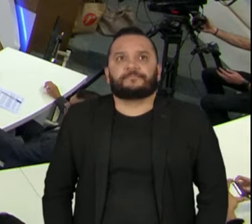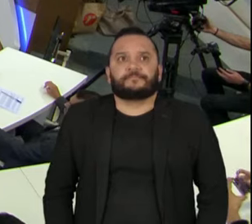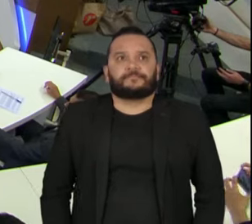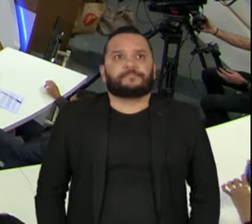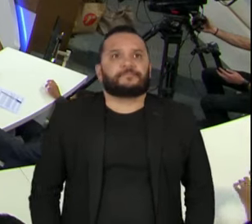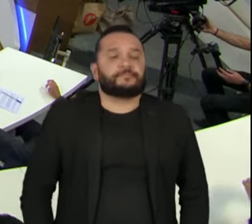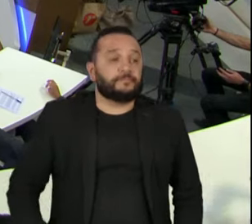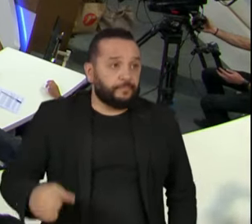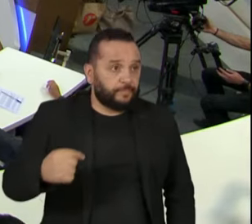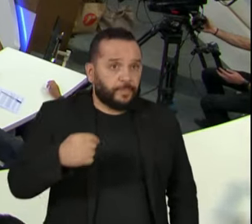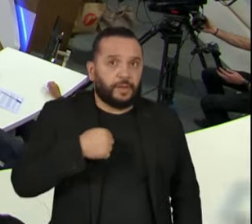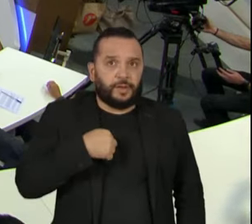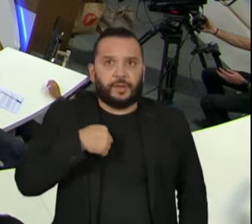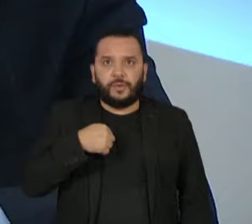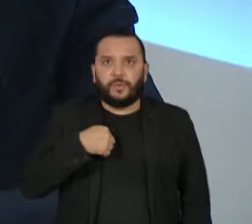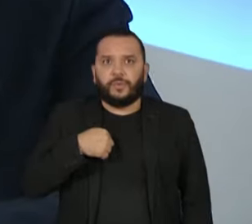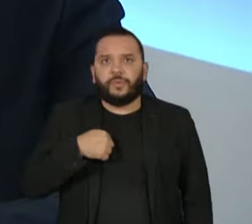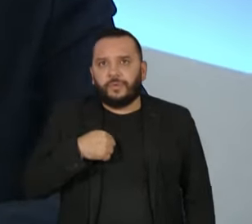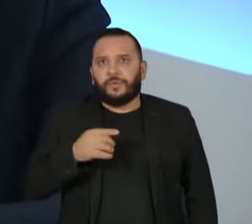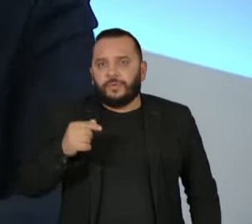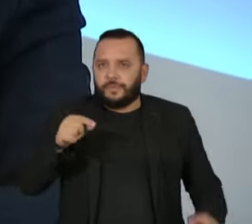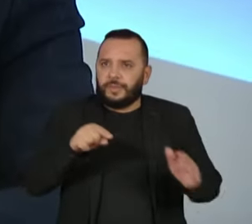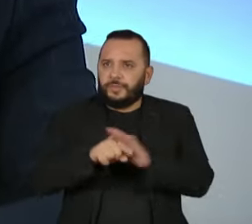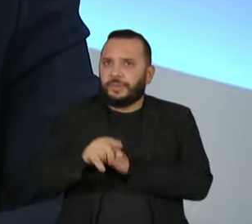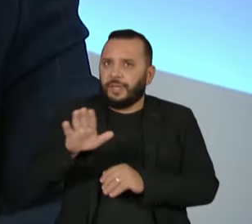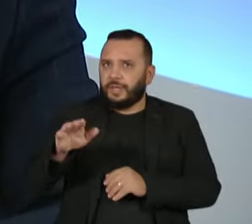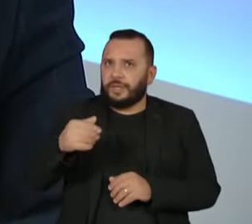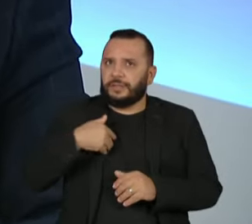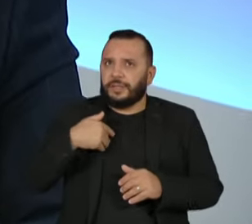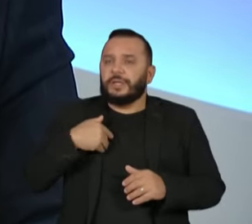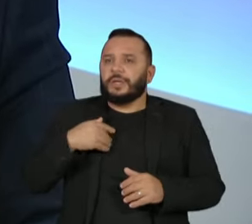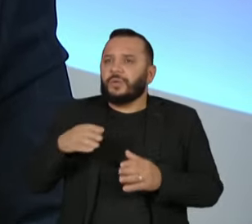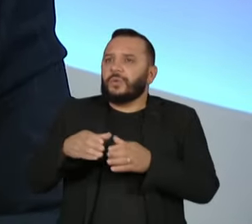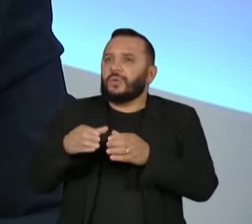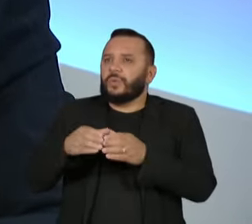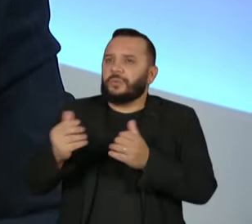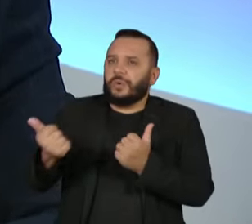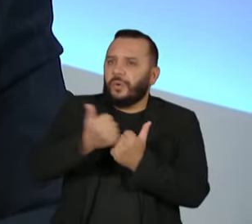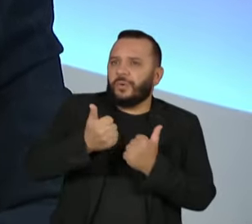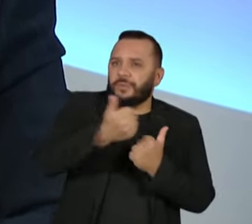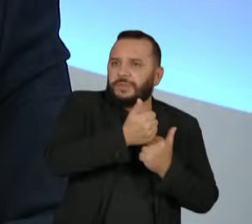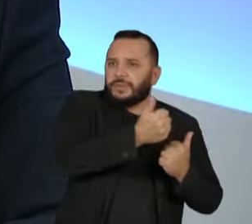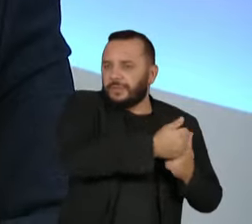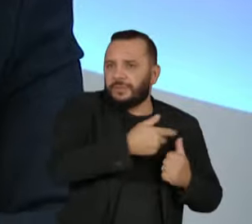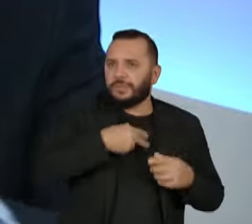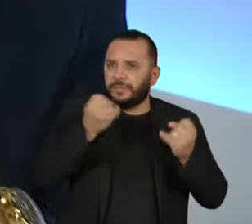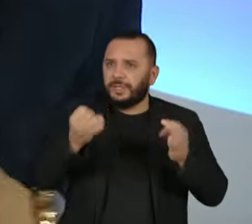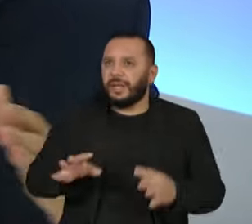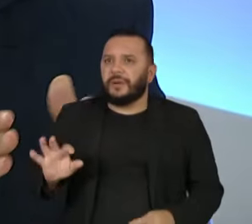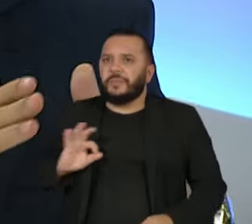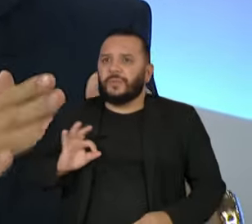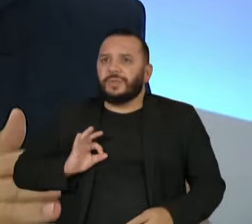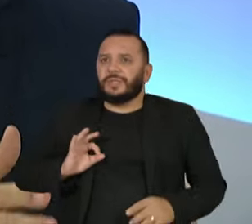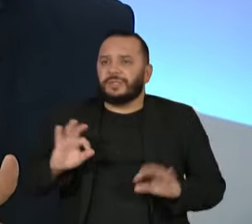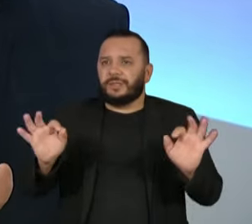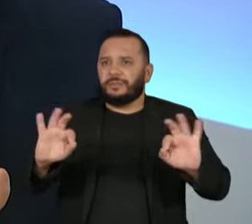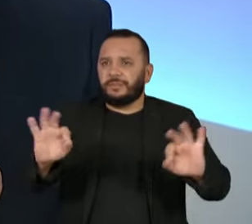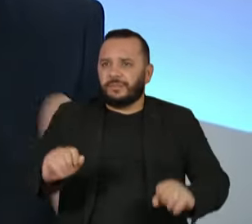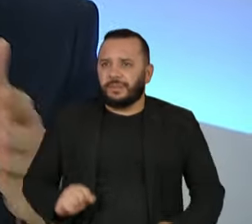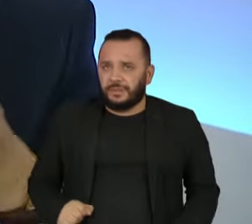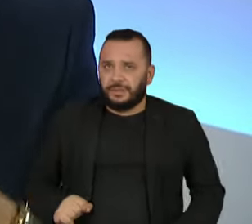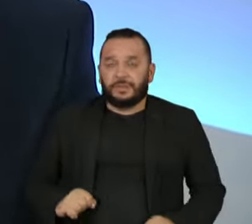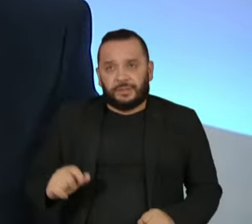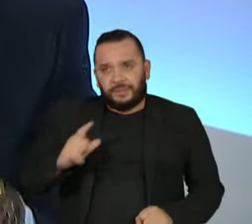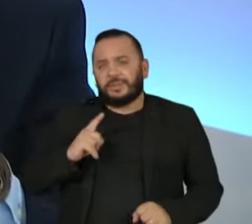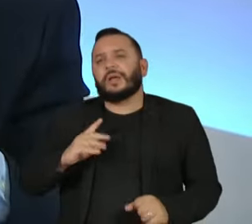eu também vou pegando embalo aí, eu não tenho notado nessa comissão de transição se falar em segurança pública. E aí, quando se faz correlação com